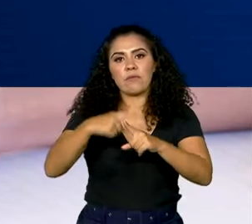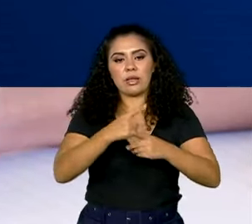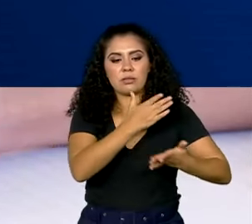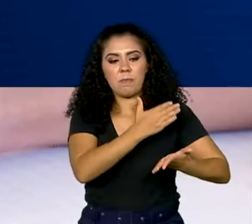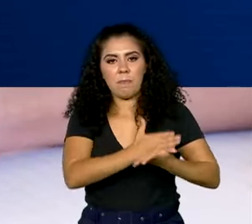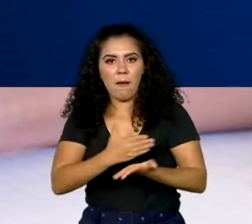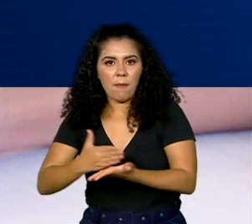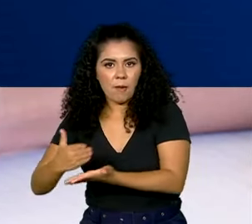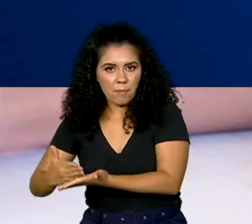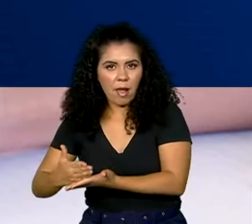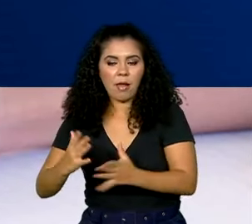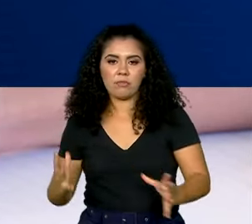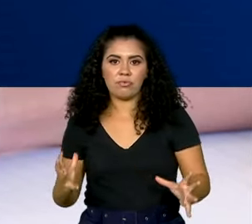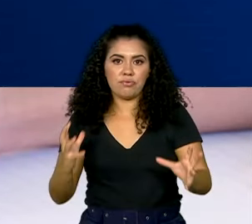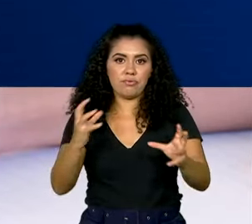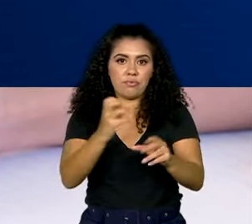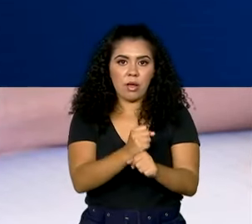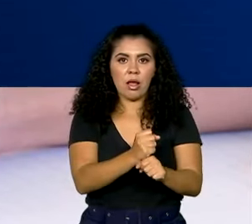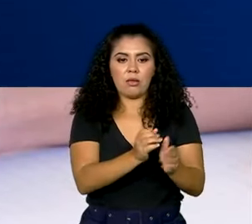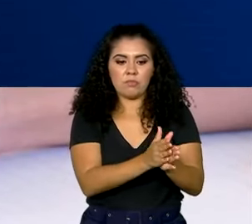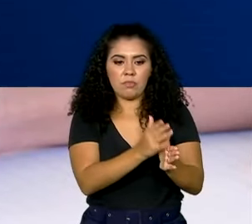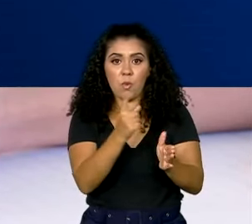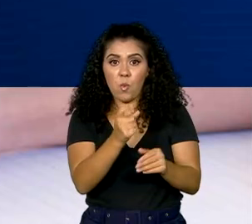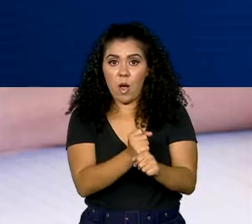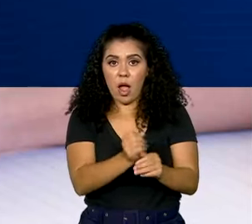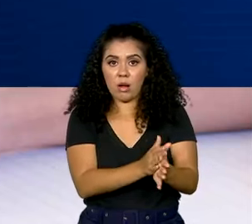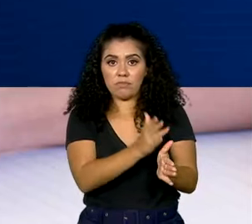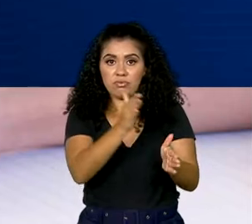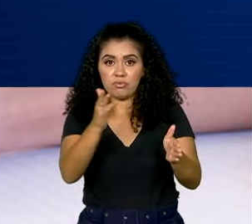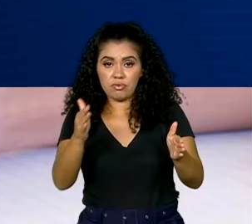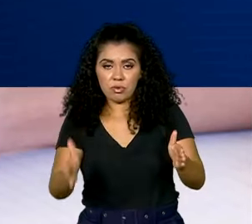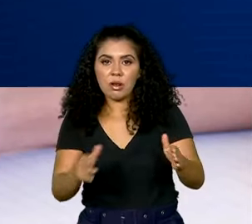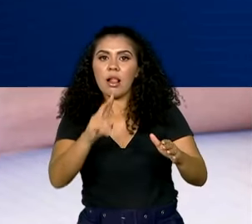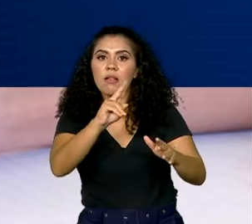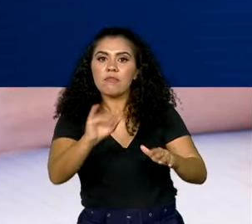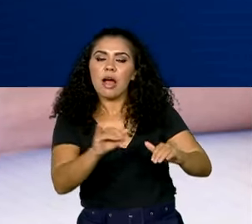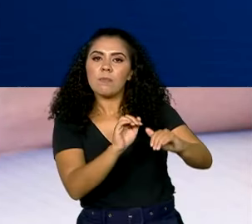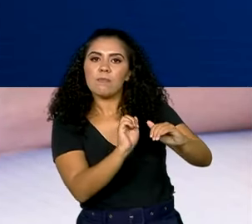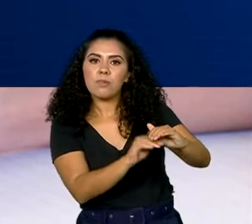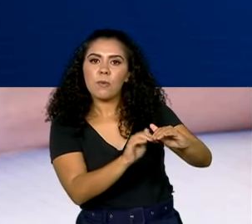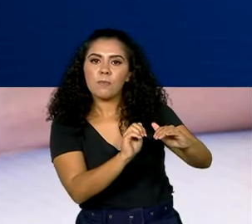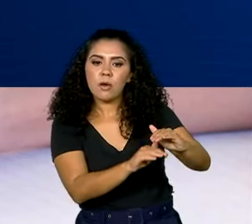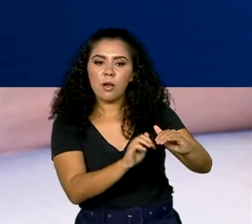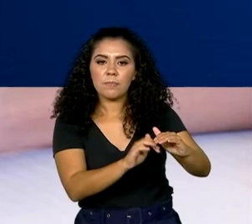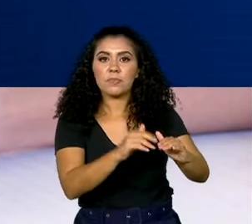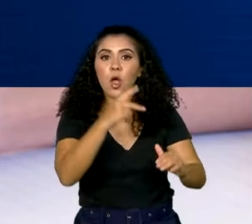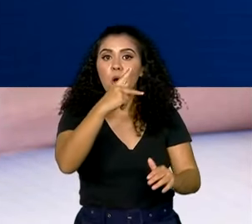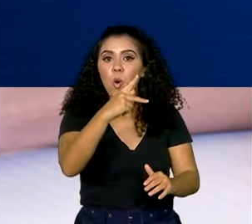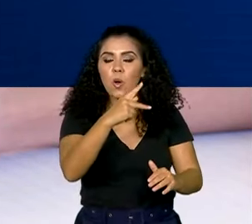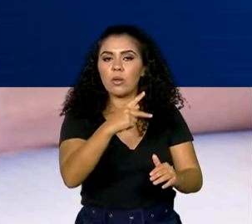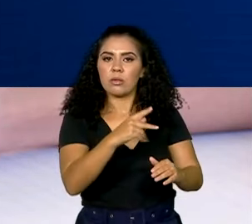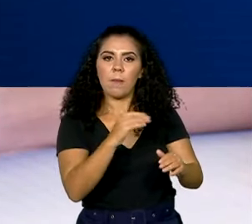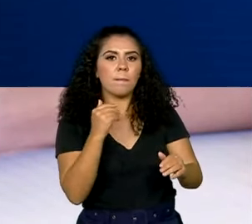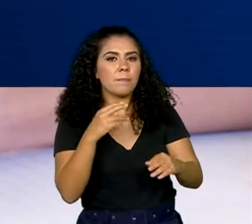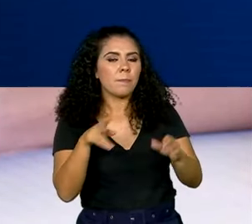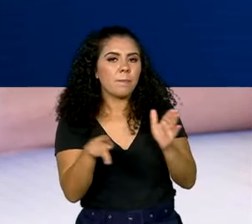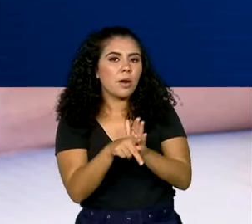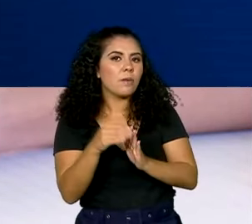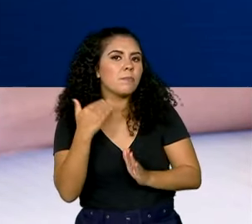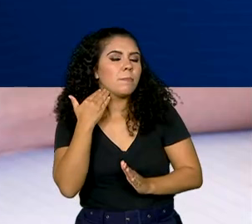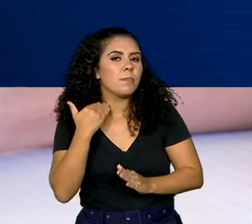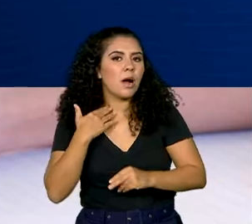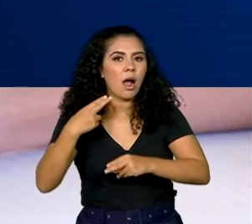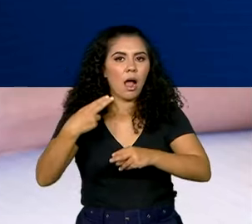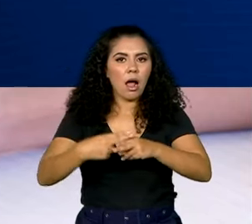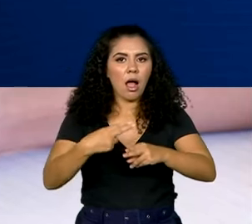,00 a cada ano letivo. Esse valor vai ser depositado em uma espécie de conta poupança na Caixa Econômica Federal